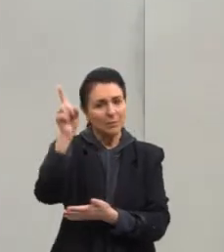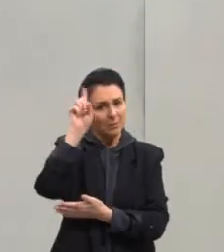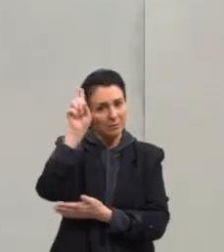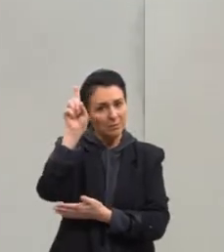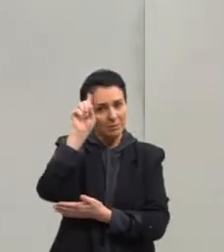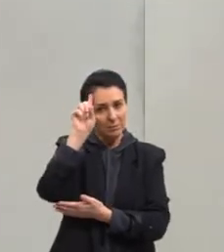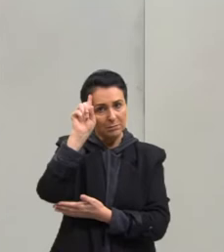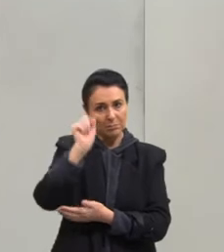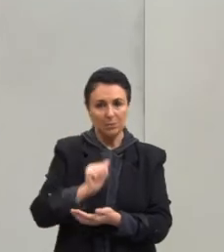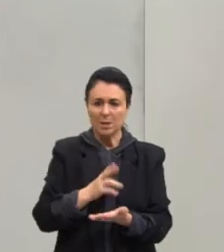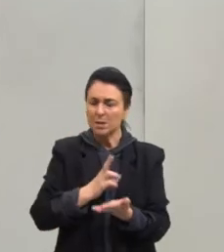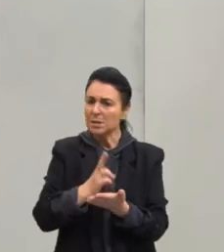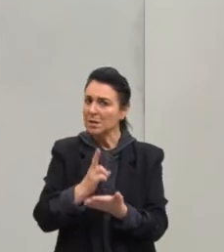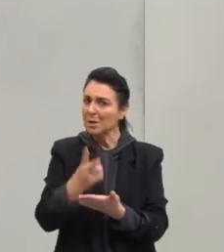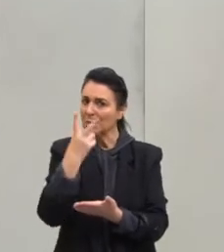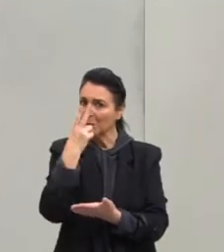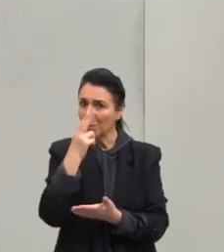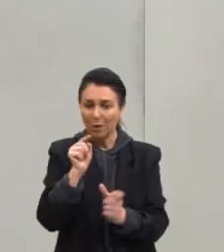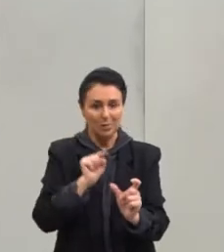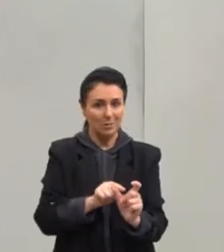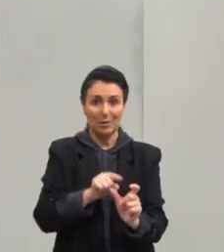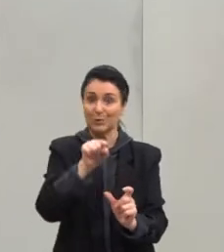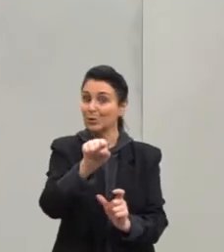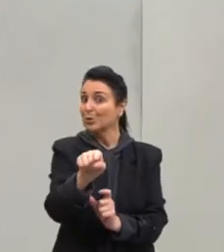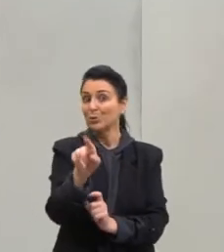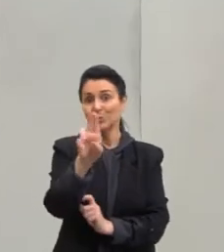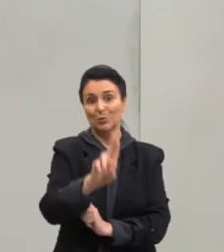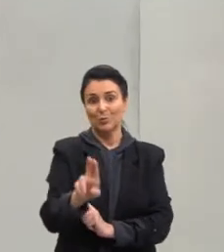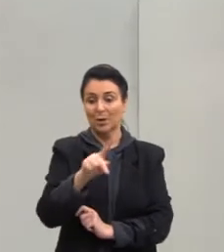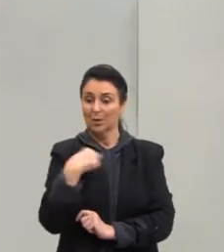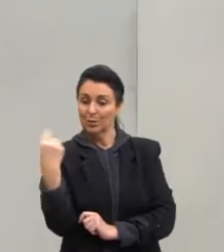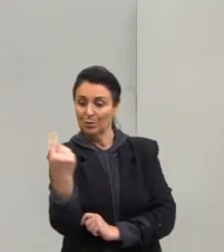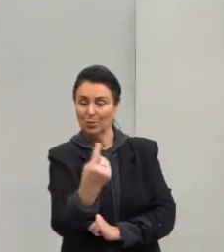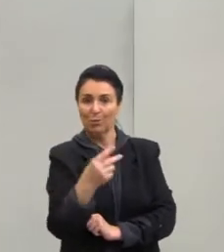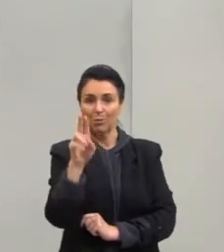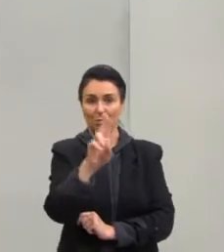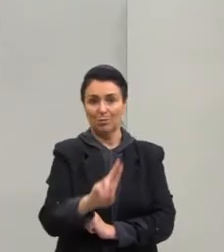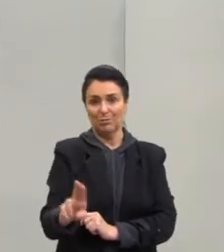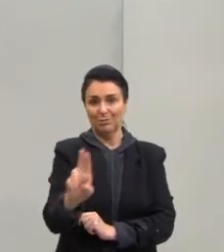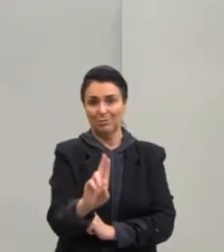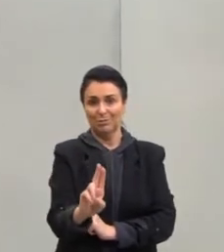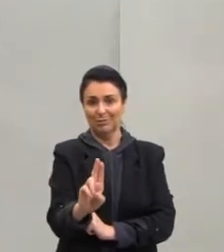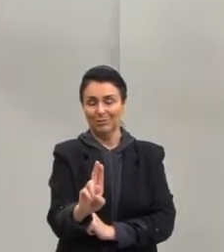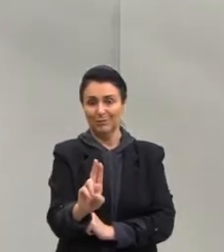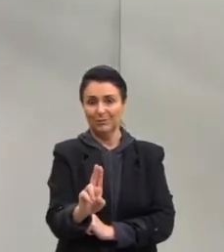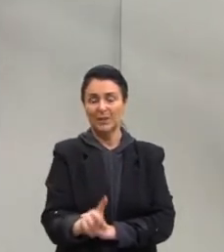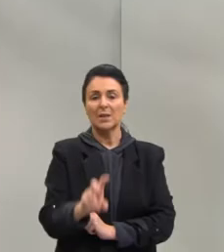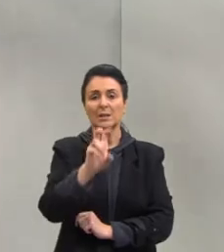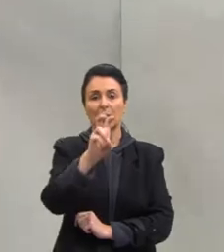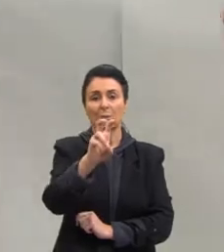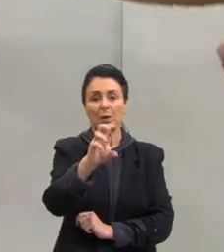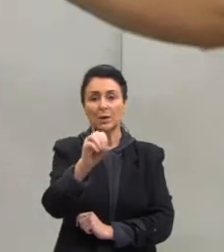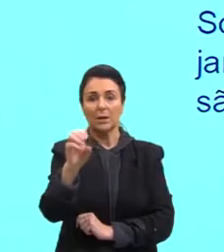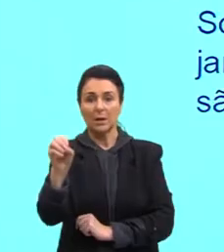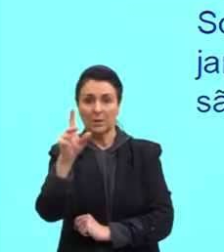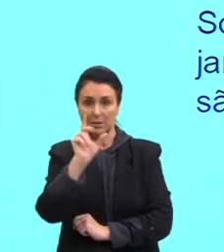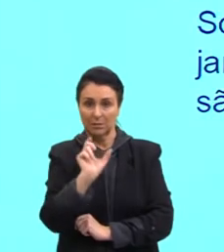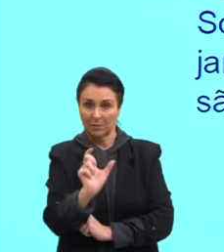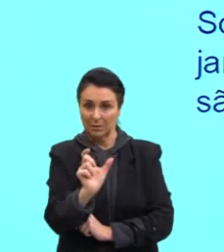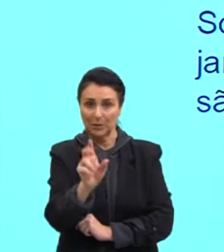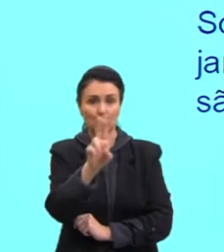sai dessa média de 2 mil palavras. Certo, pessoal? Então, das 500 palavras que tu usa